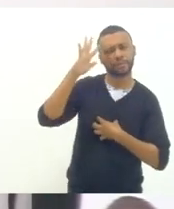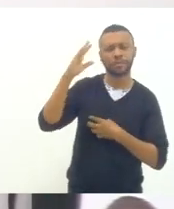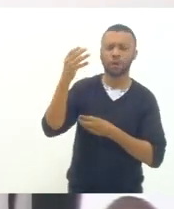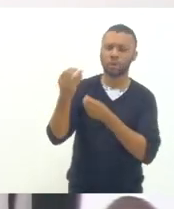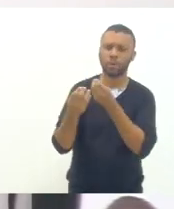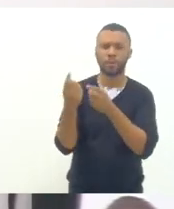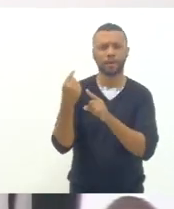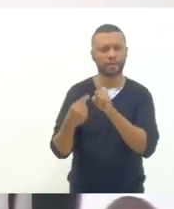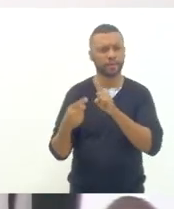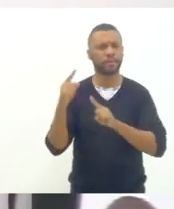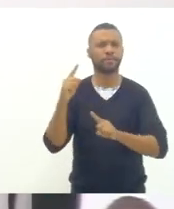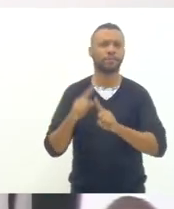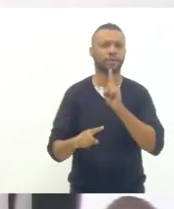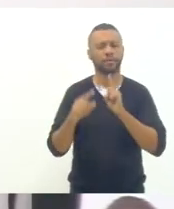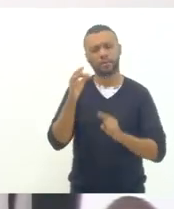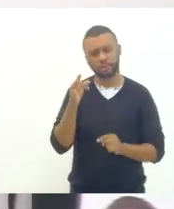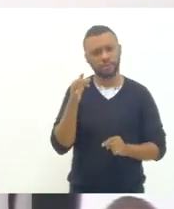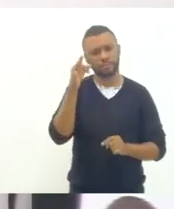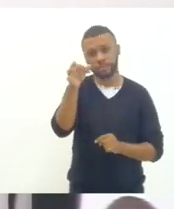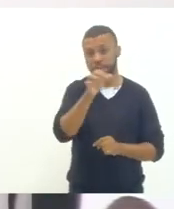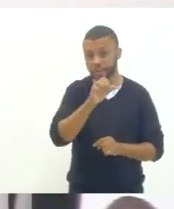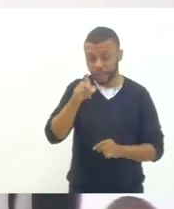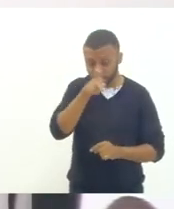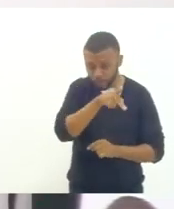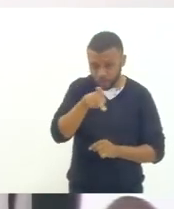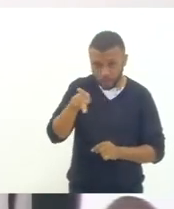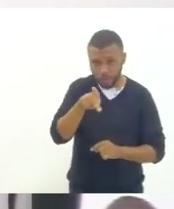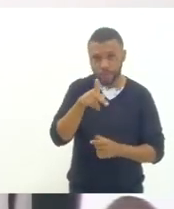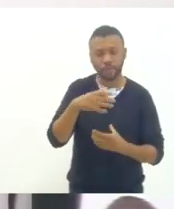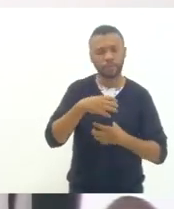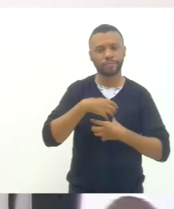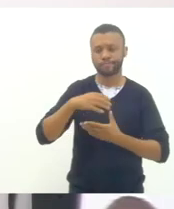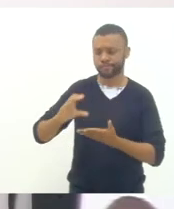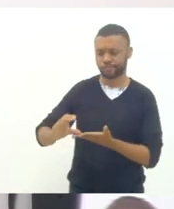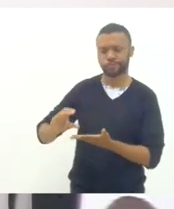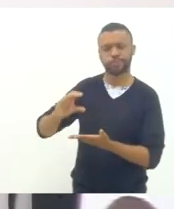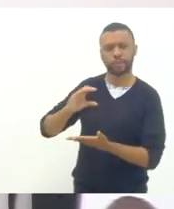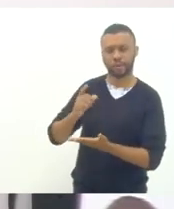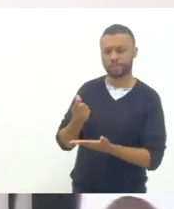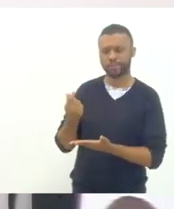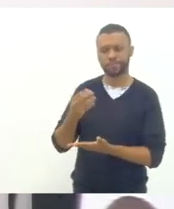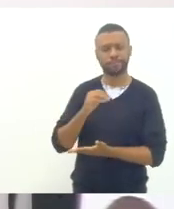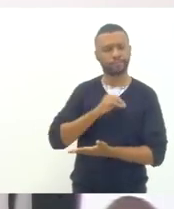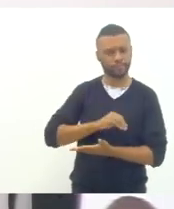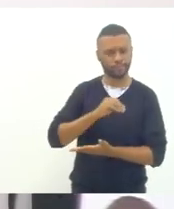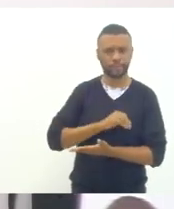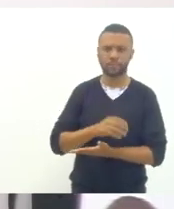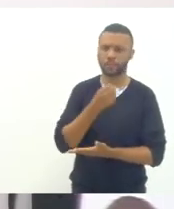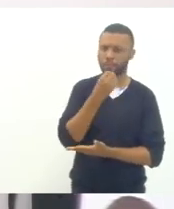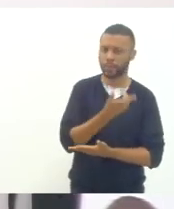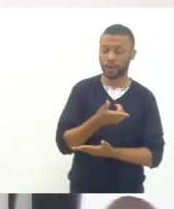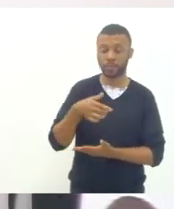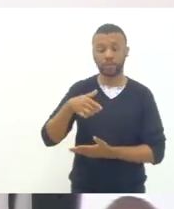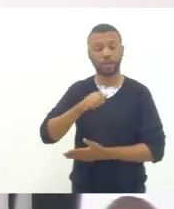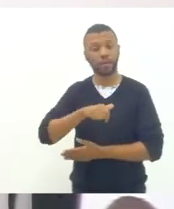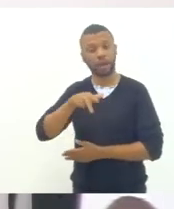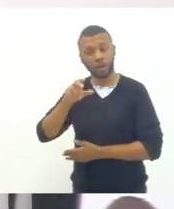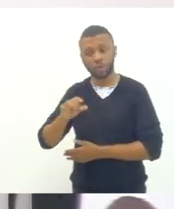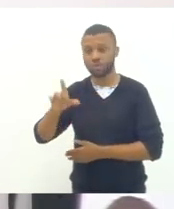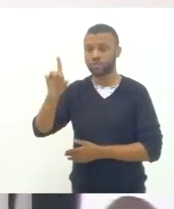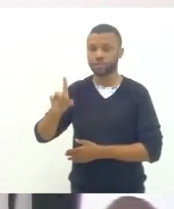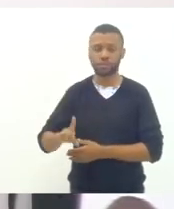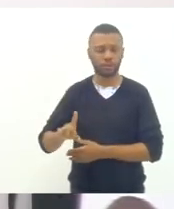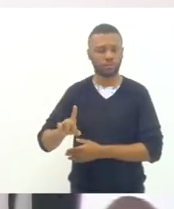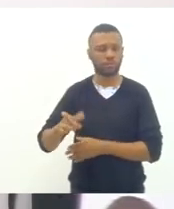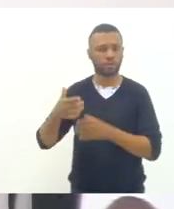essa transformação será se esse professor for bem remunerado esse aluno com todos os seus direitos de cidadão e não